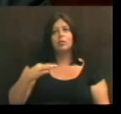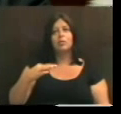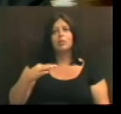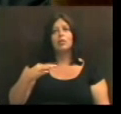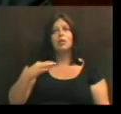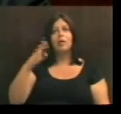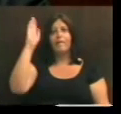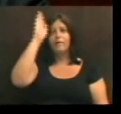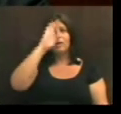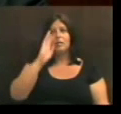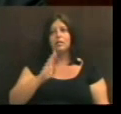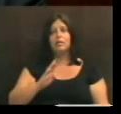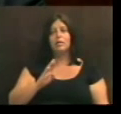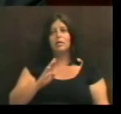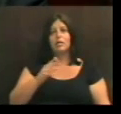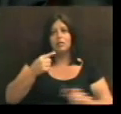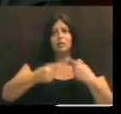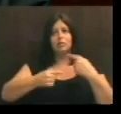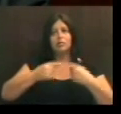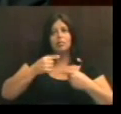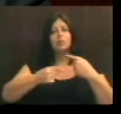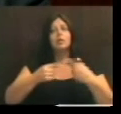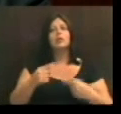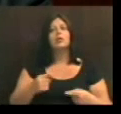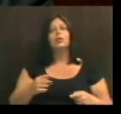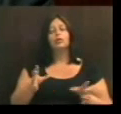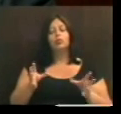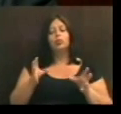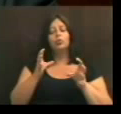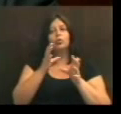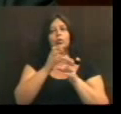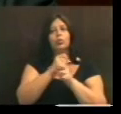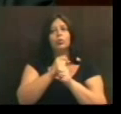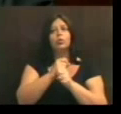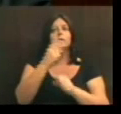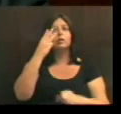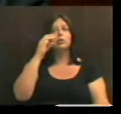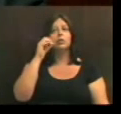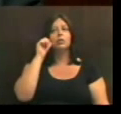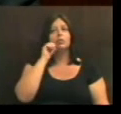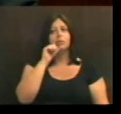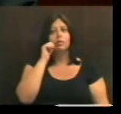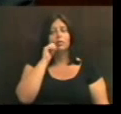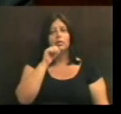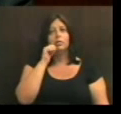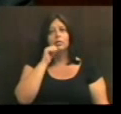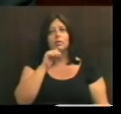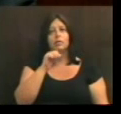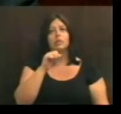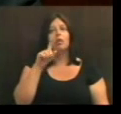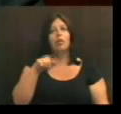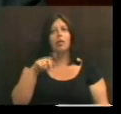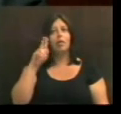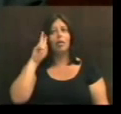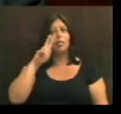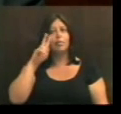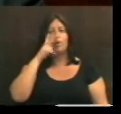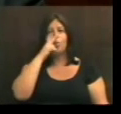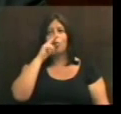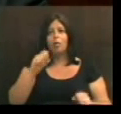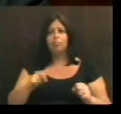que concorreram, somando aí, totalizando 30 mulheres que devem ser lembradas como